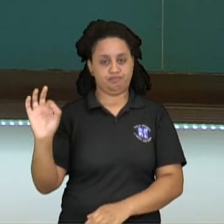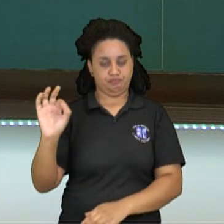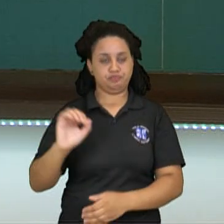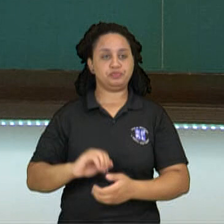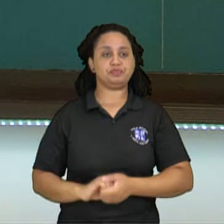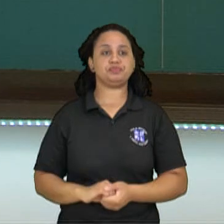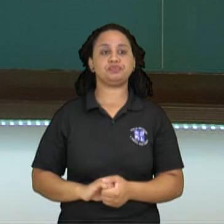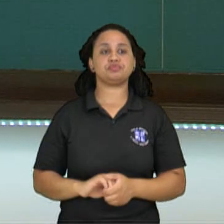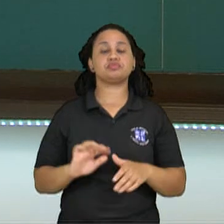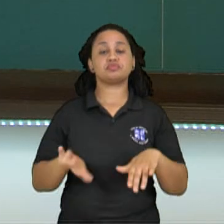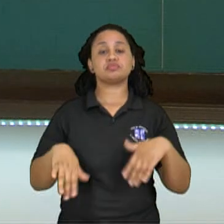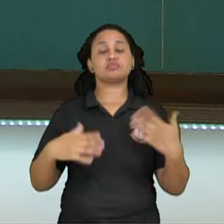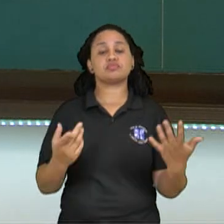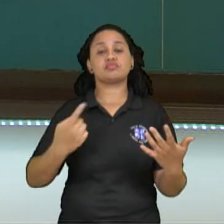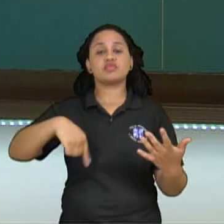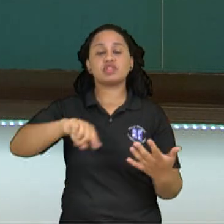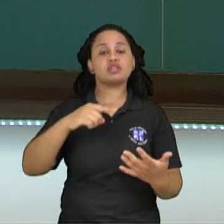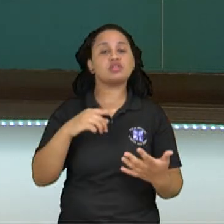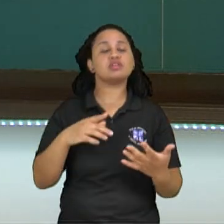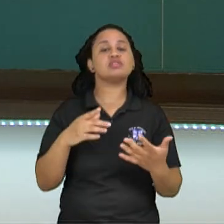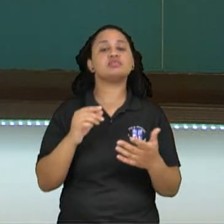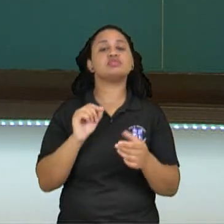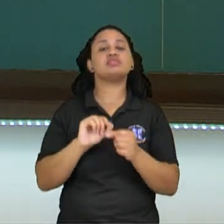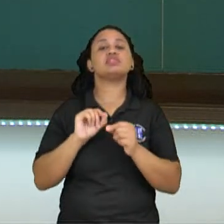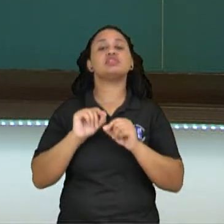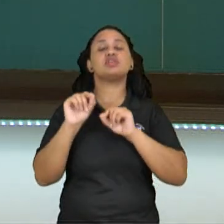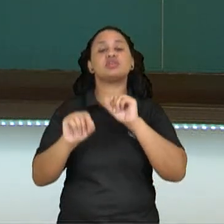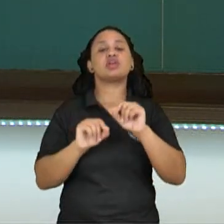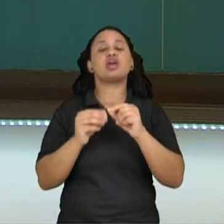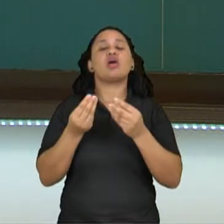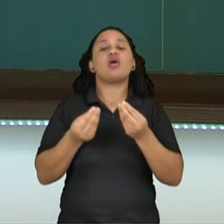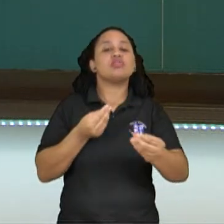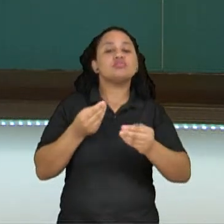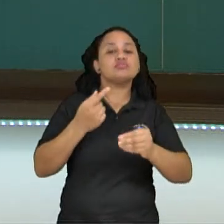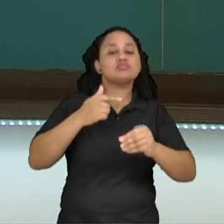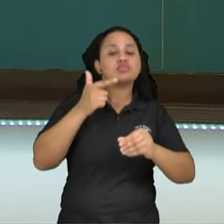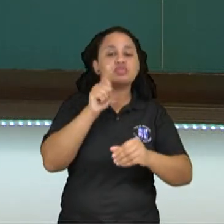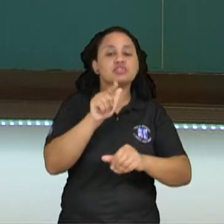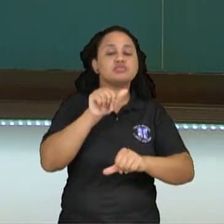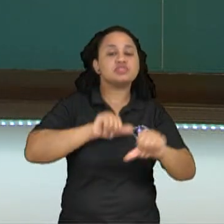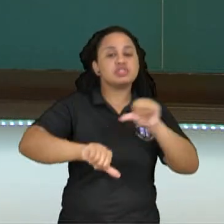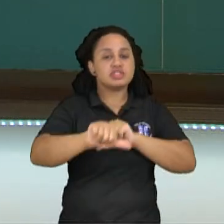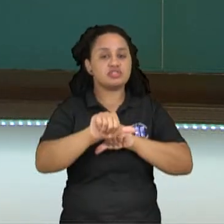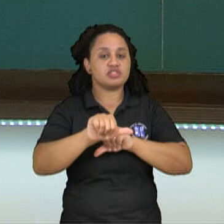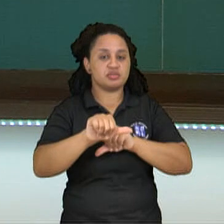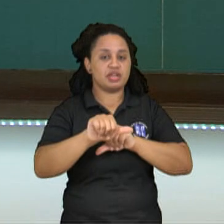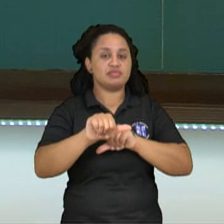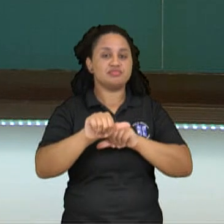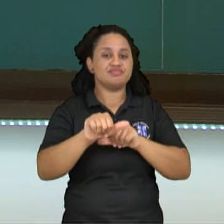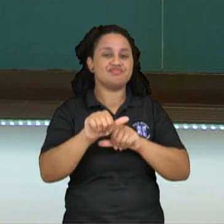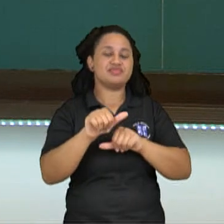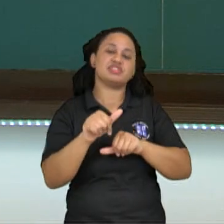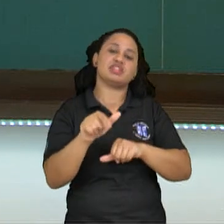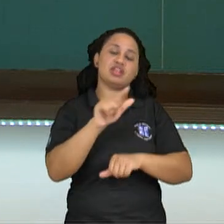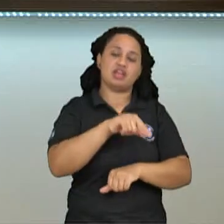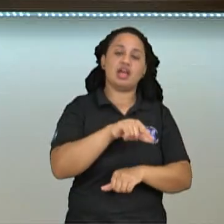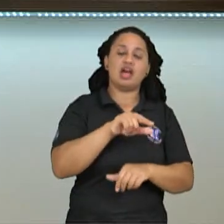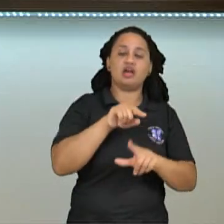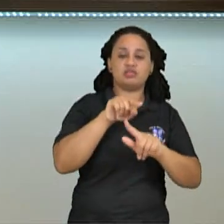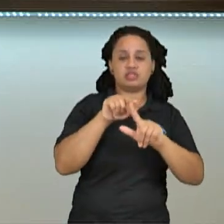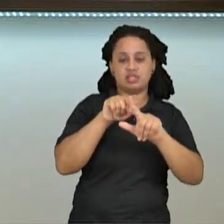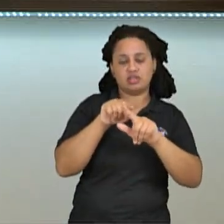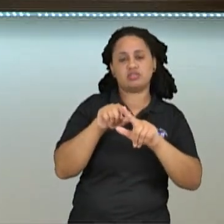verificar, Relembrar como que a gente transforma essas unidades de medidas de ângulos.